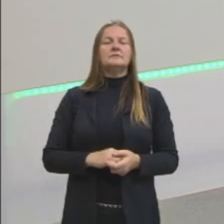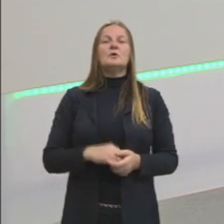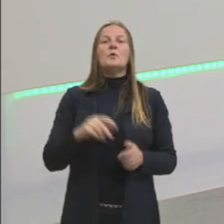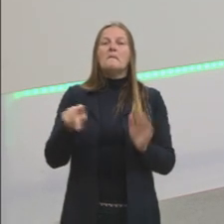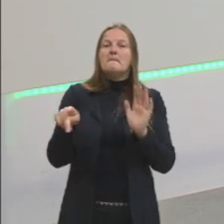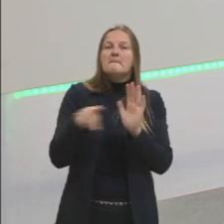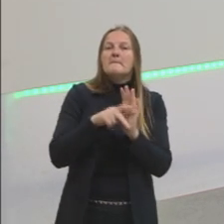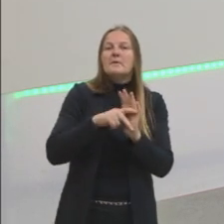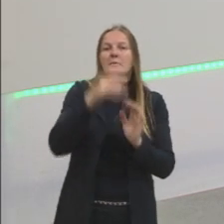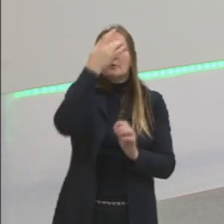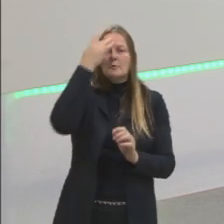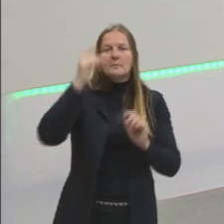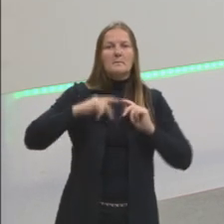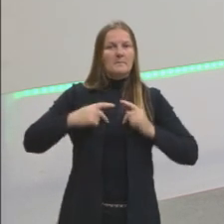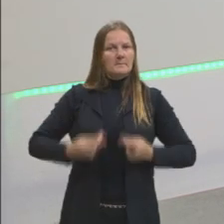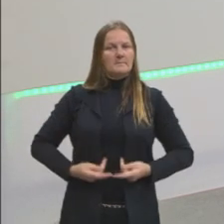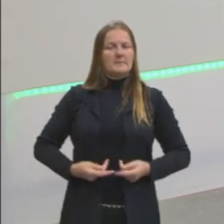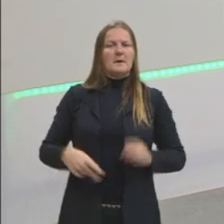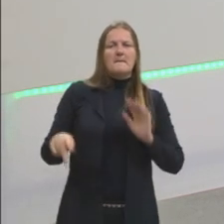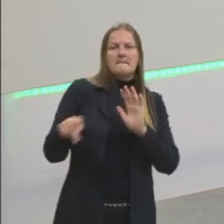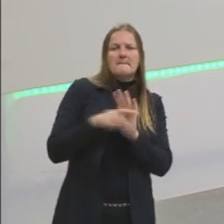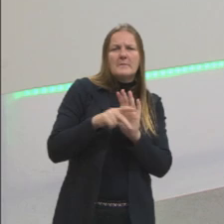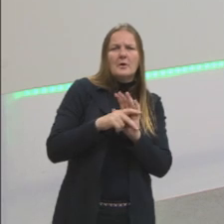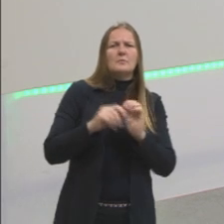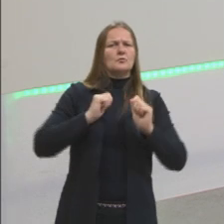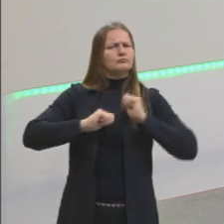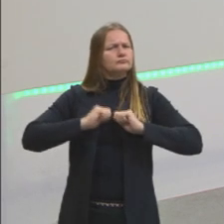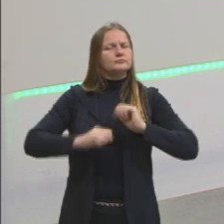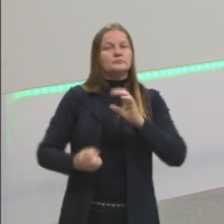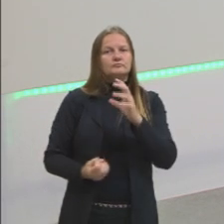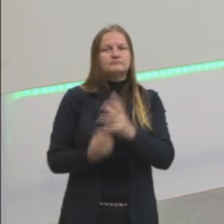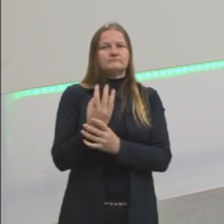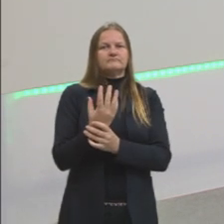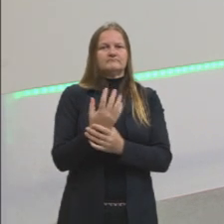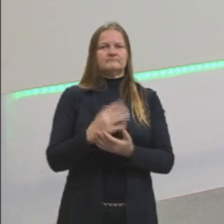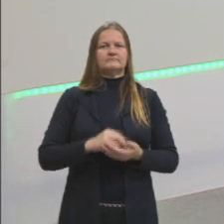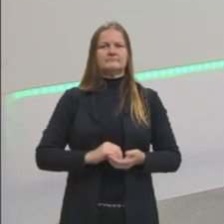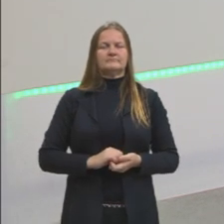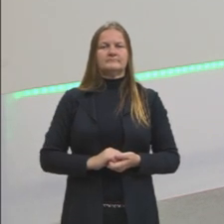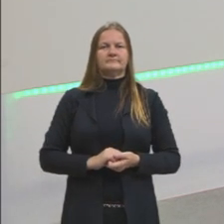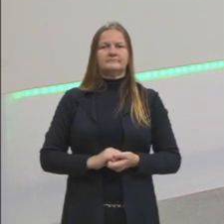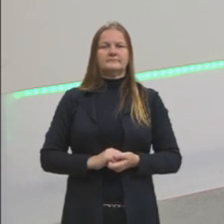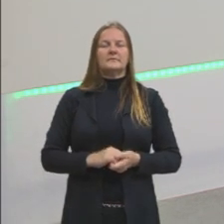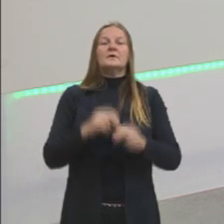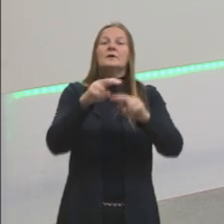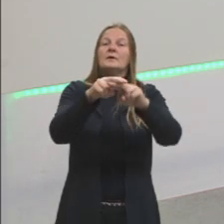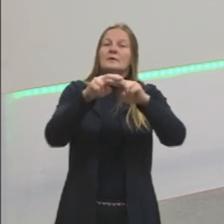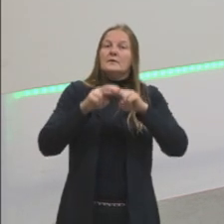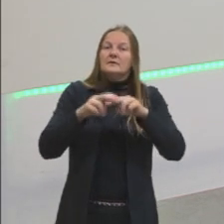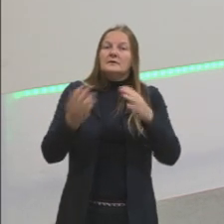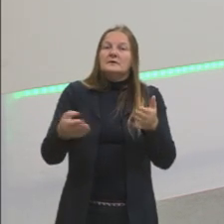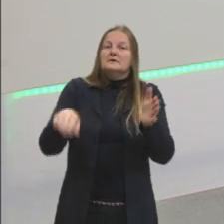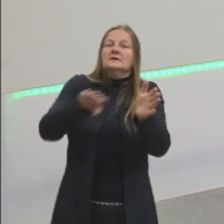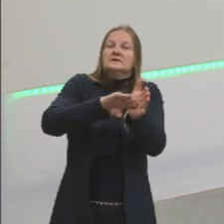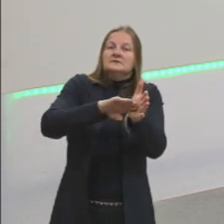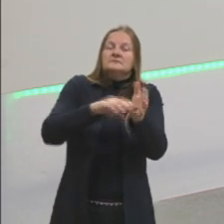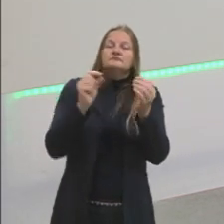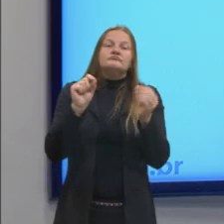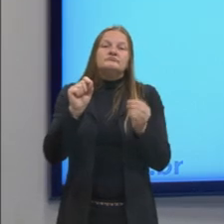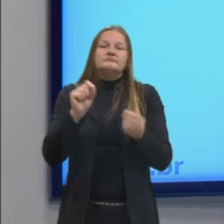seja o dono das suas ações, ator das suas ações. Bom, para isso, tem que ser chegar, tem que ter